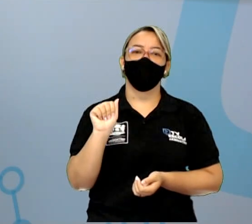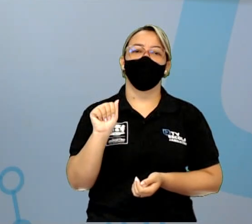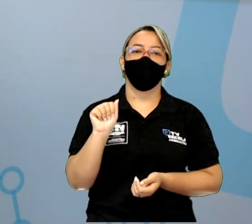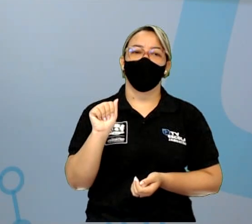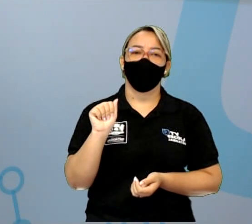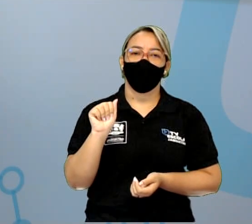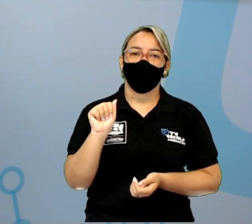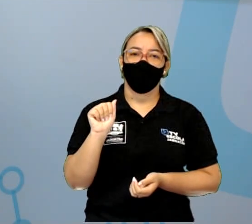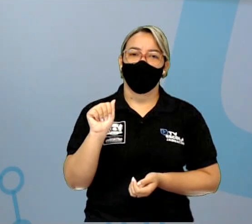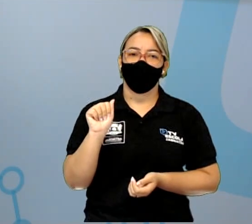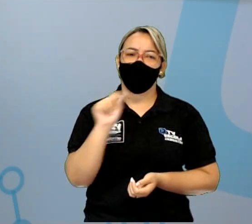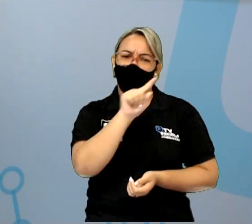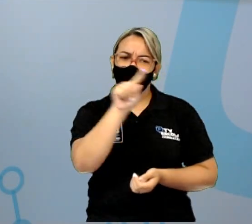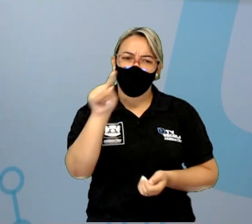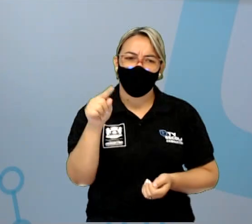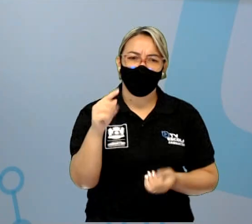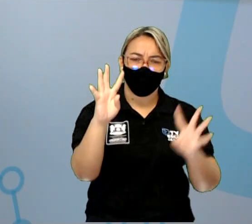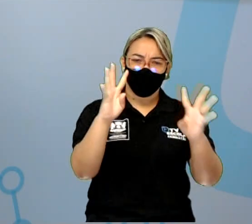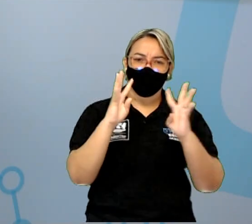assistindo.